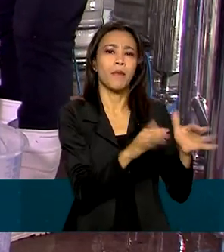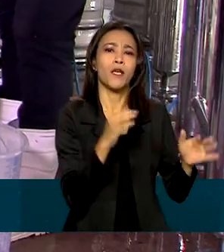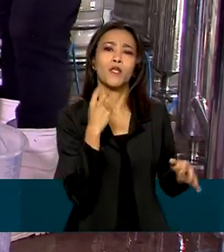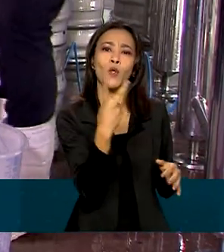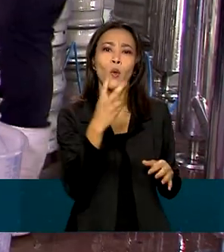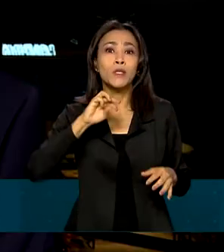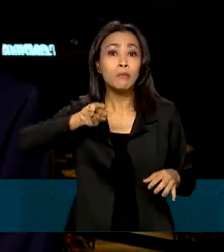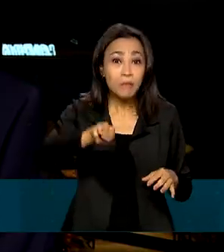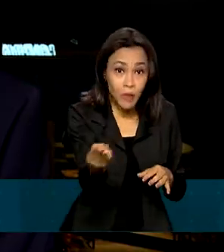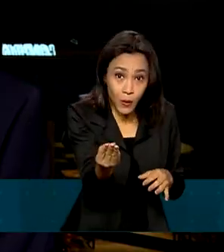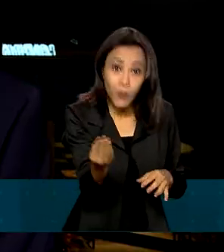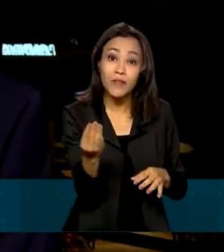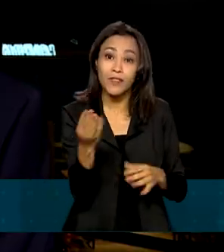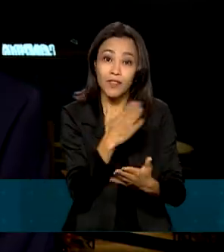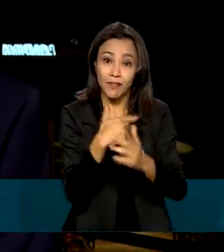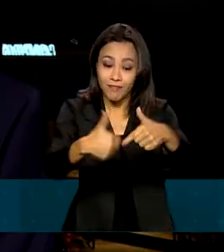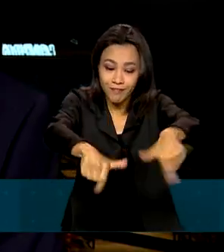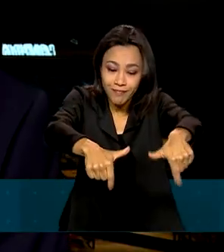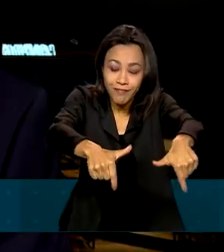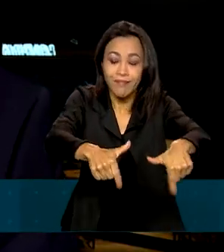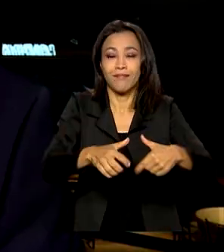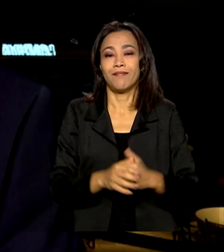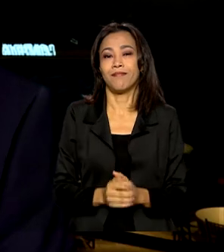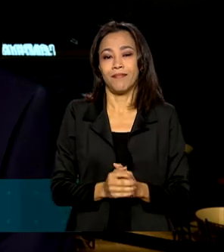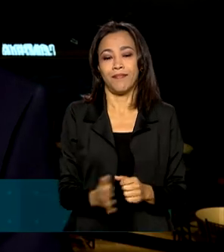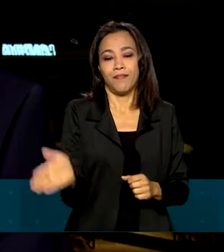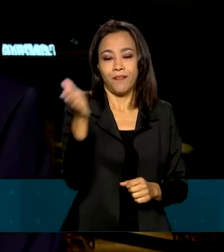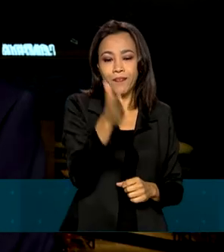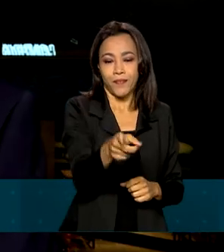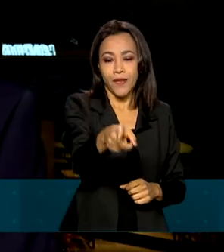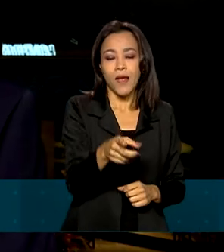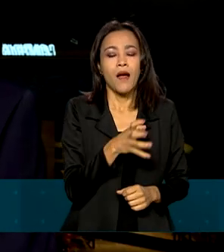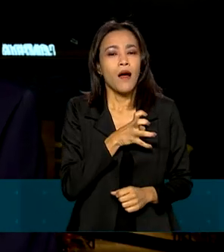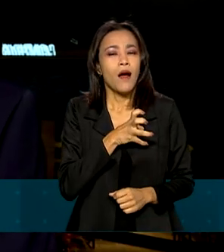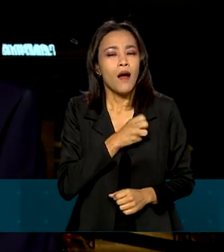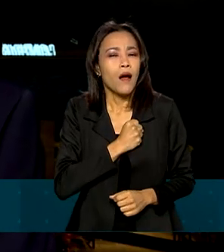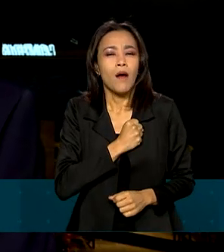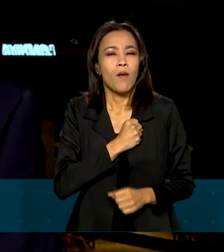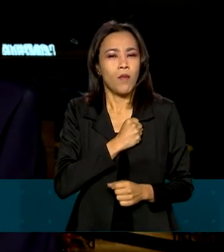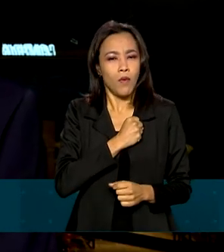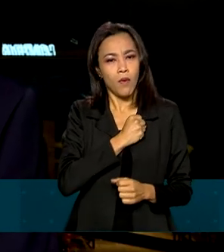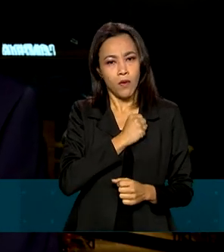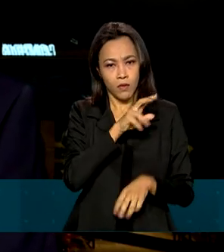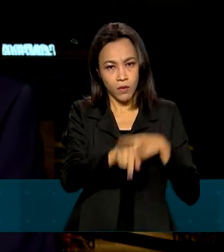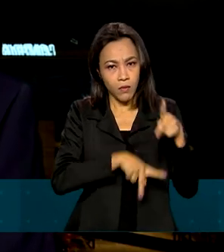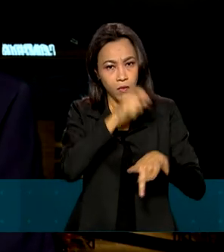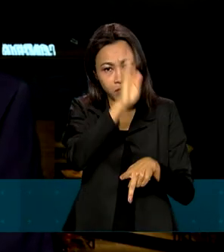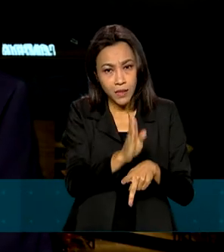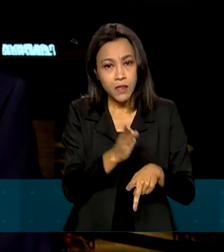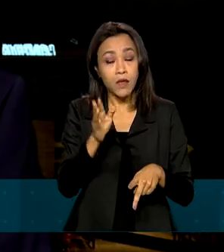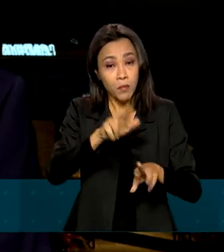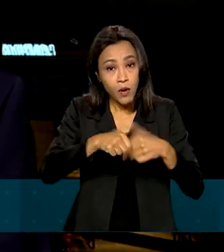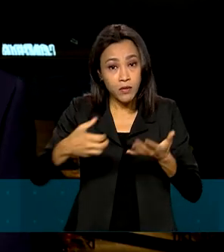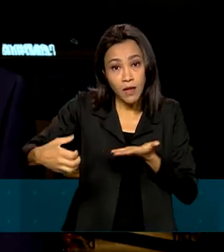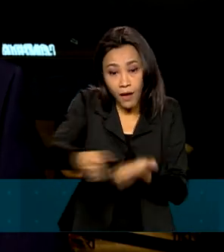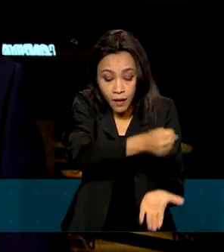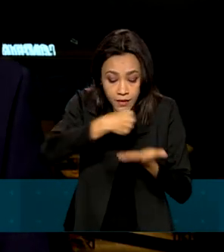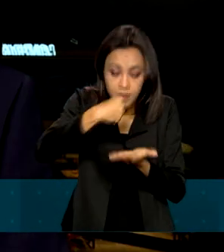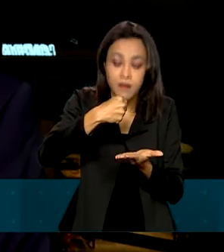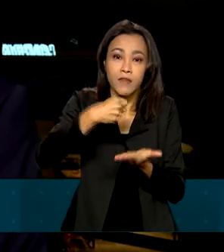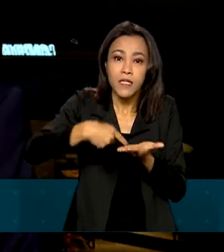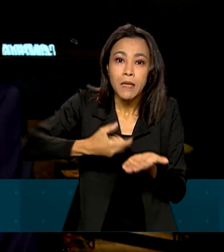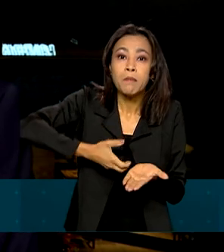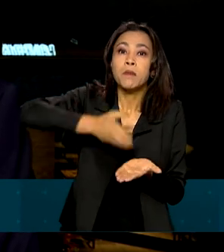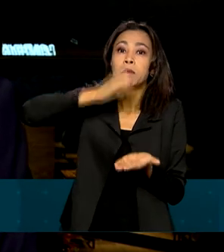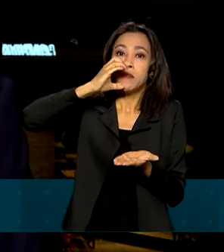e indiretos. Muito eu atribuo isso à paixão do brasileiro pela cerveja, por essa bebida, e a parceria